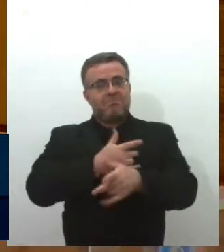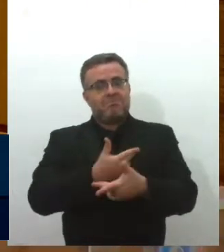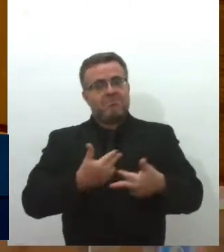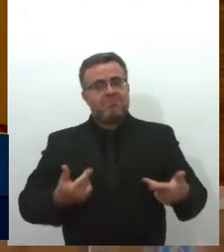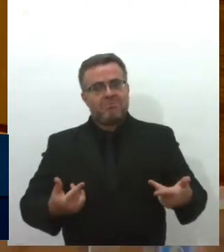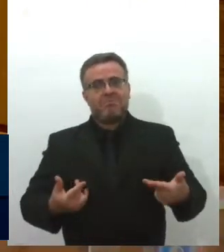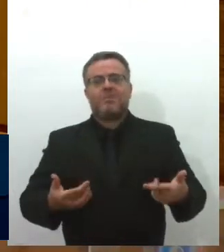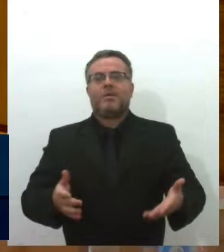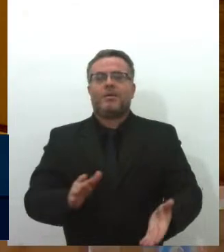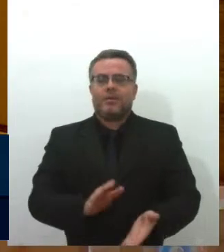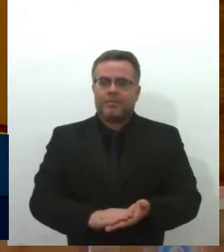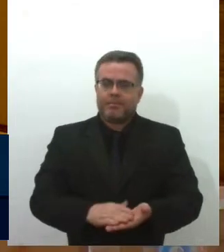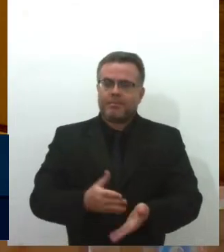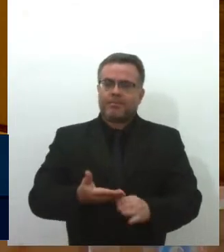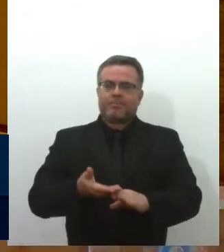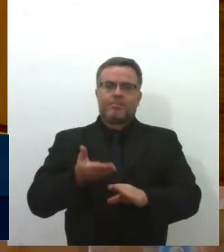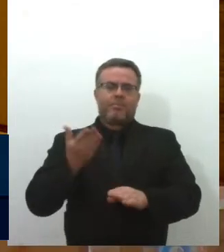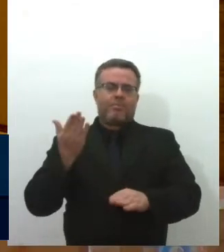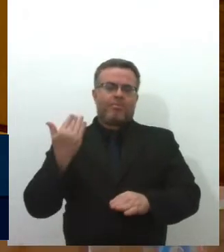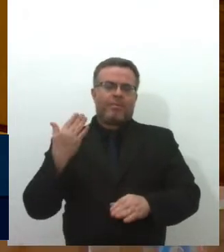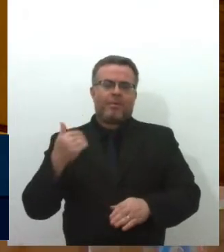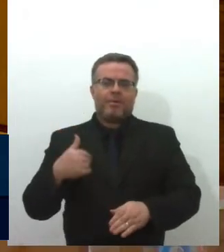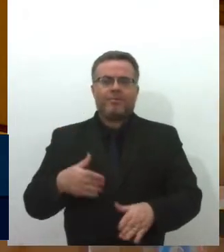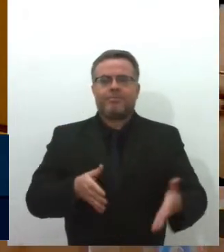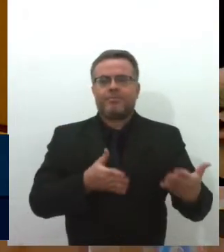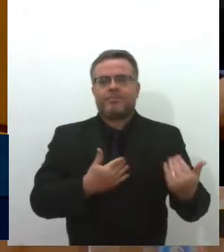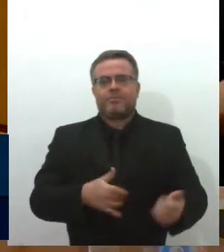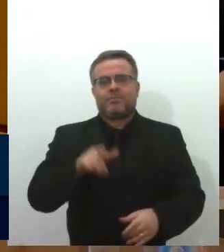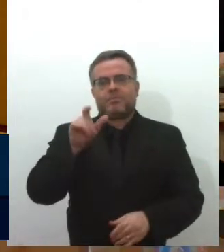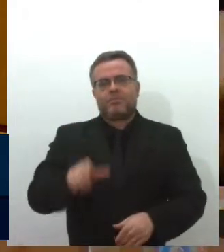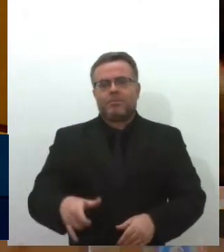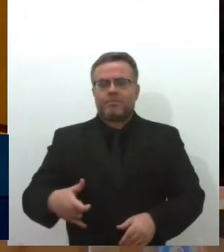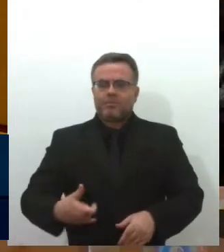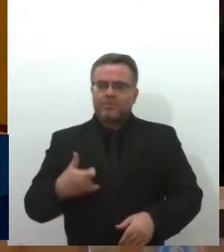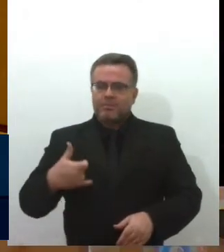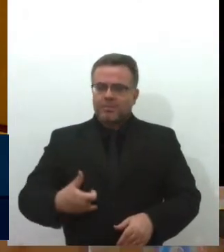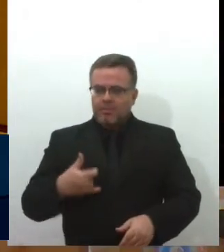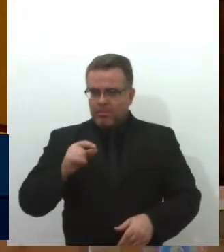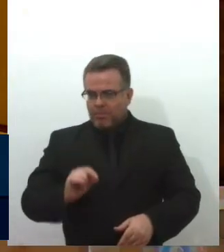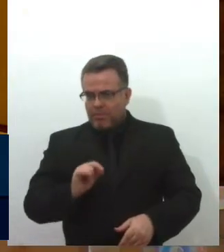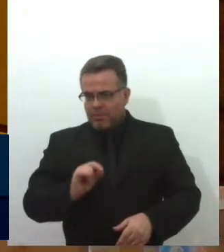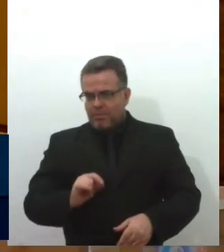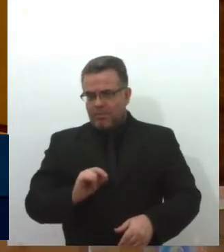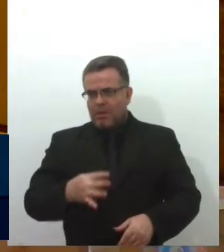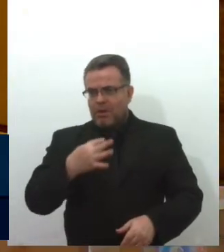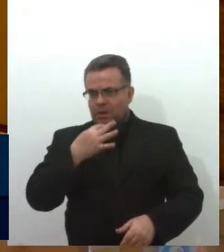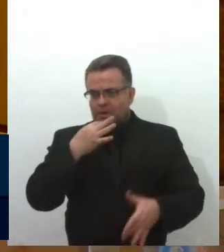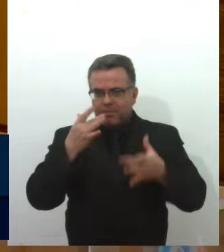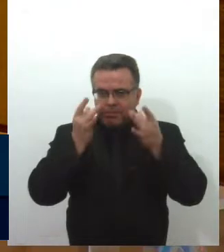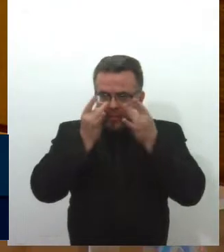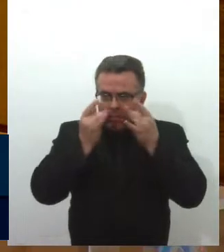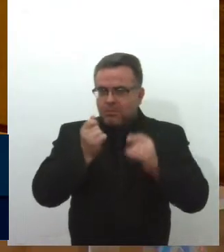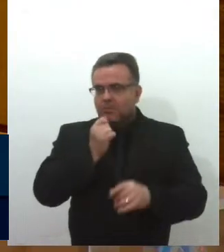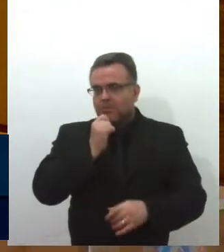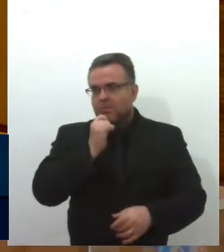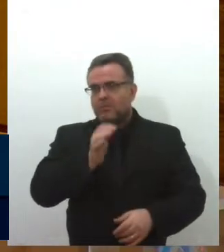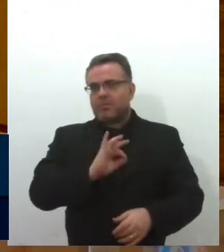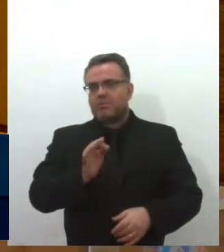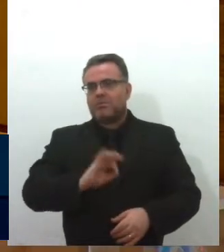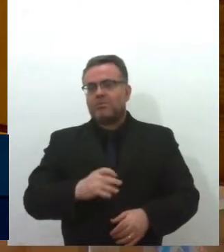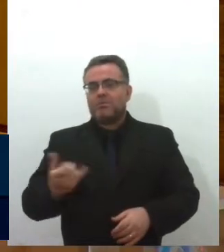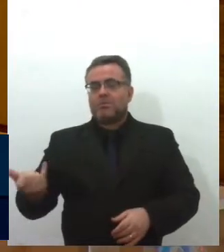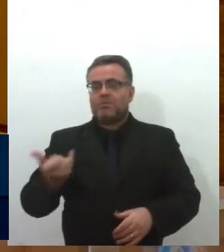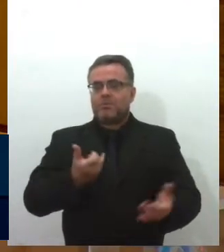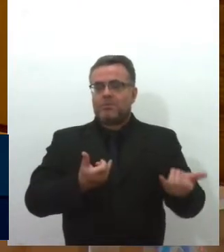Recentemente, uma jovem de pouco mais, eu não conheço pessoalmente, mas me informou